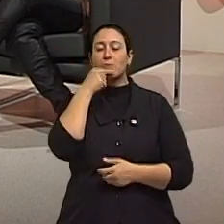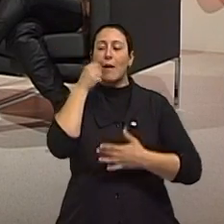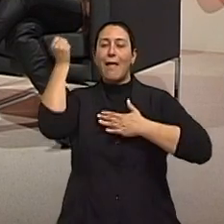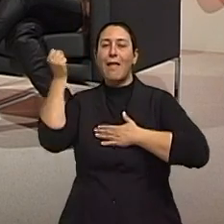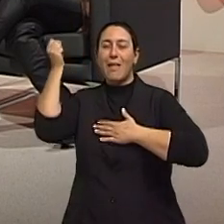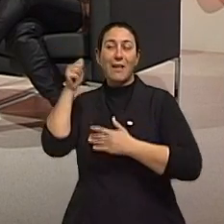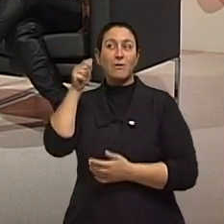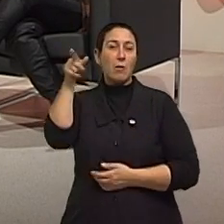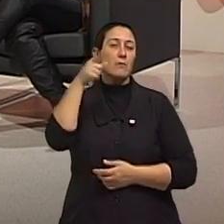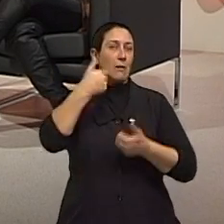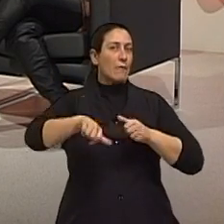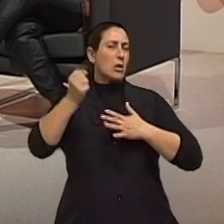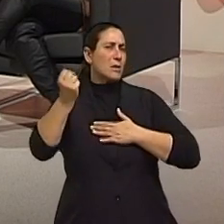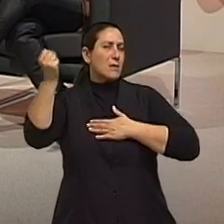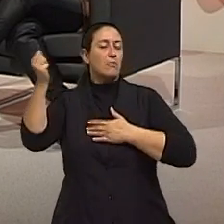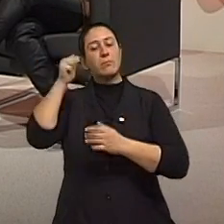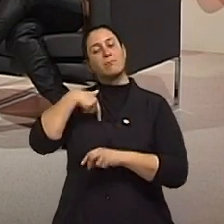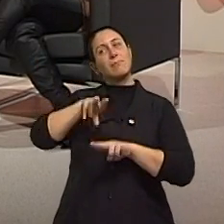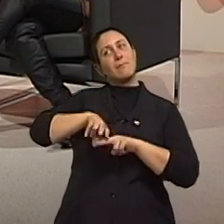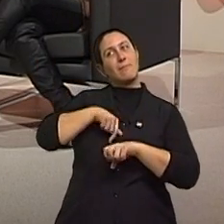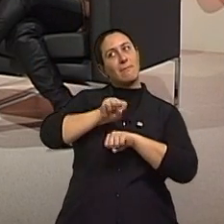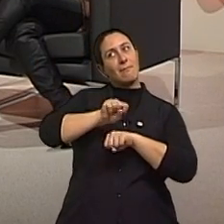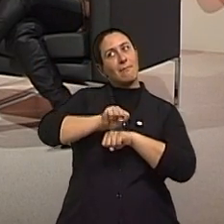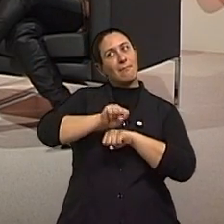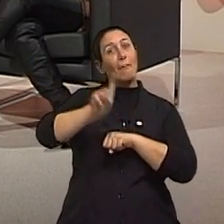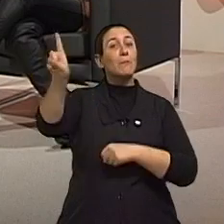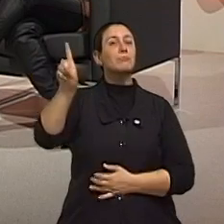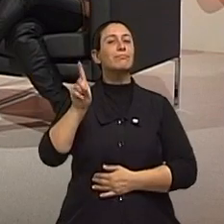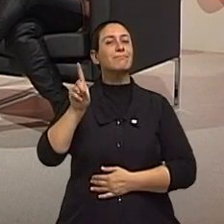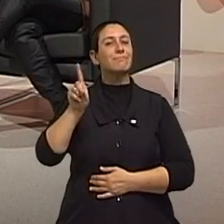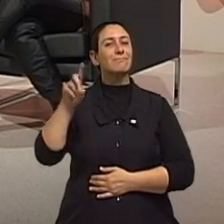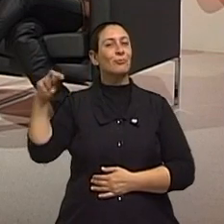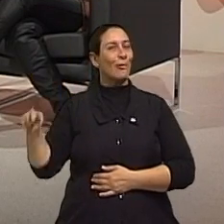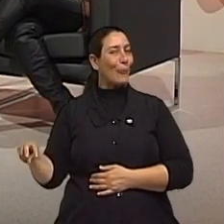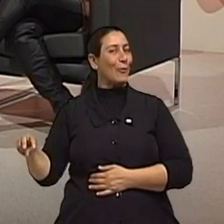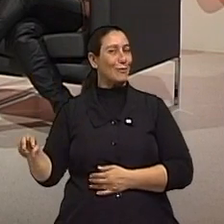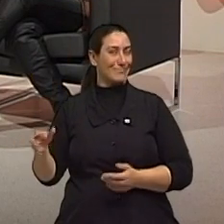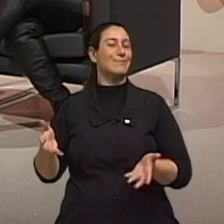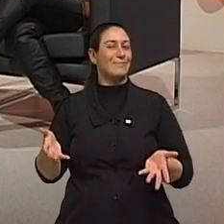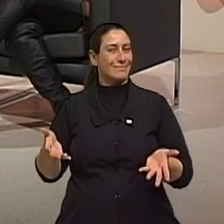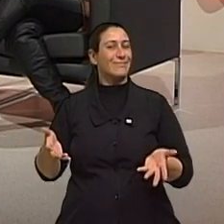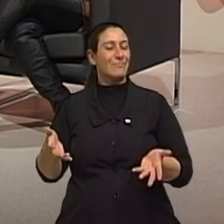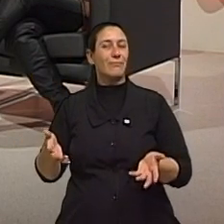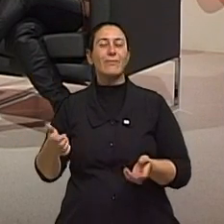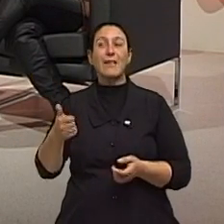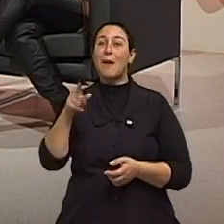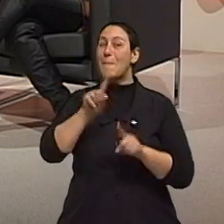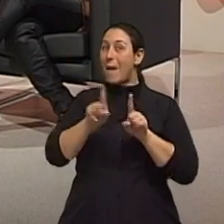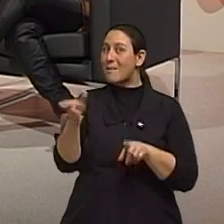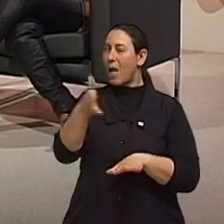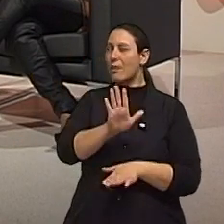Ela disse, né? Ele dançando muito e ela esperando. E ele veio. Isso. Mas eu espero ele vir,